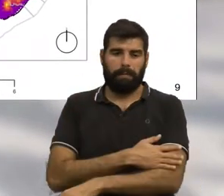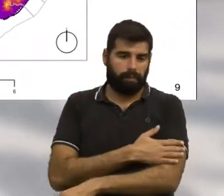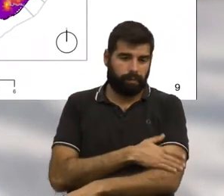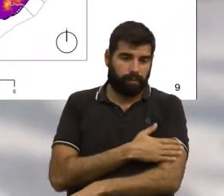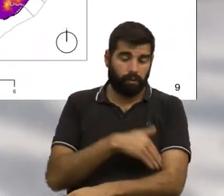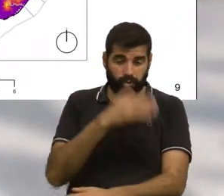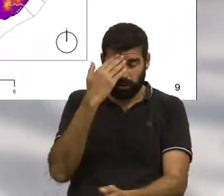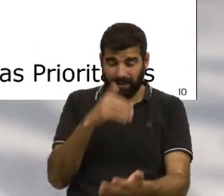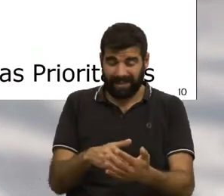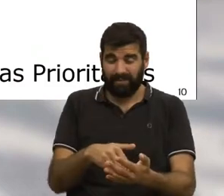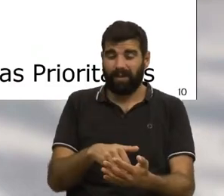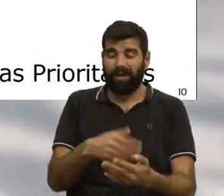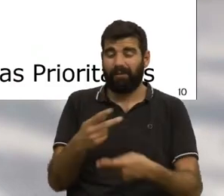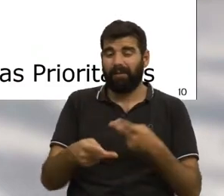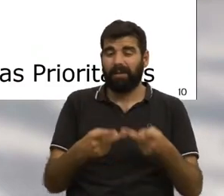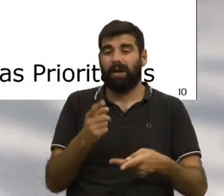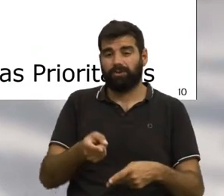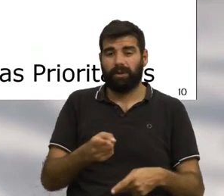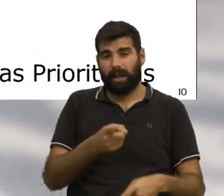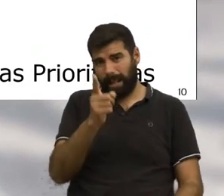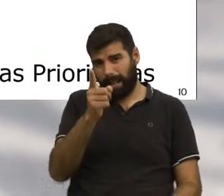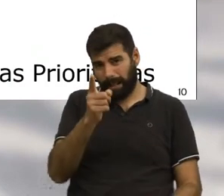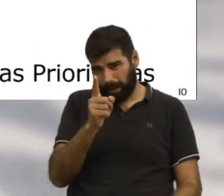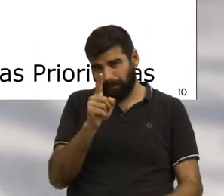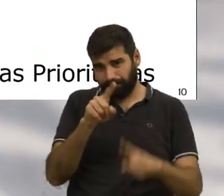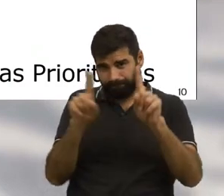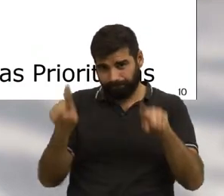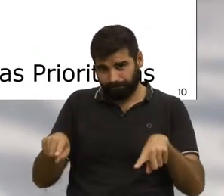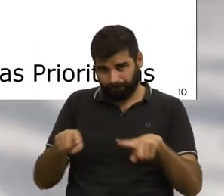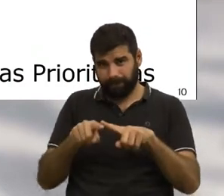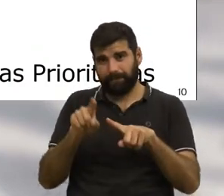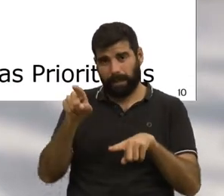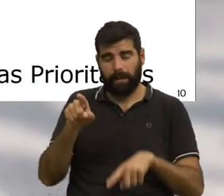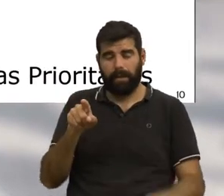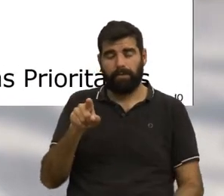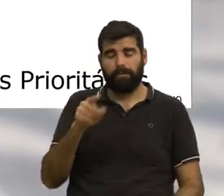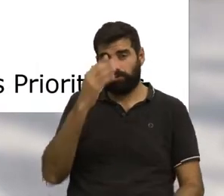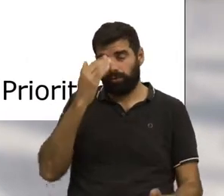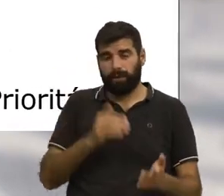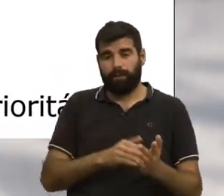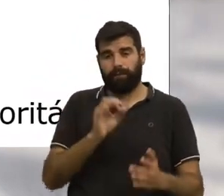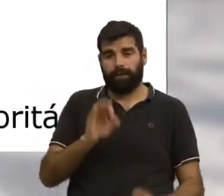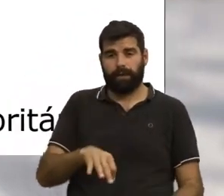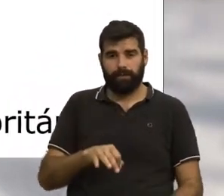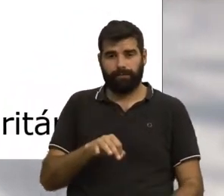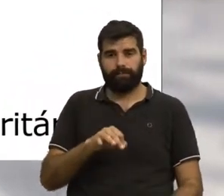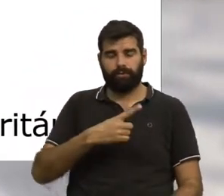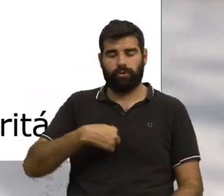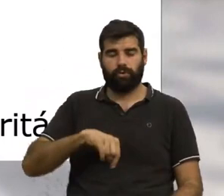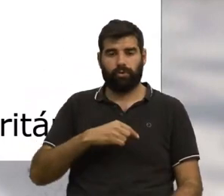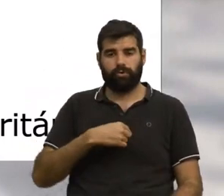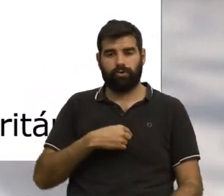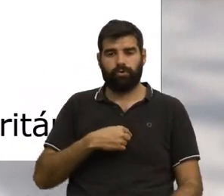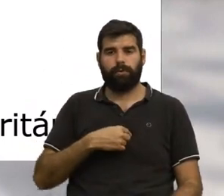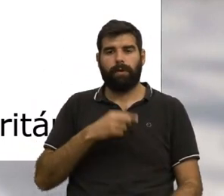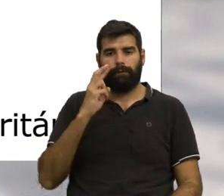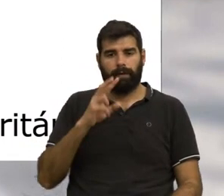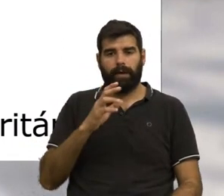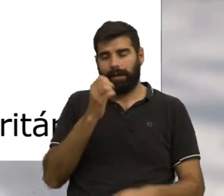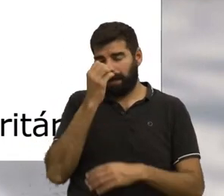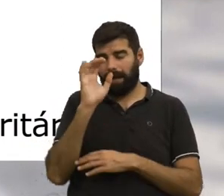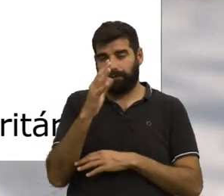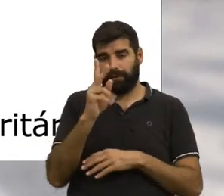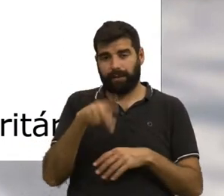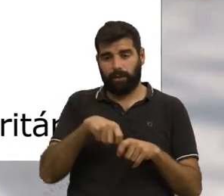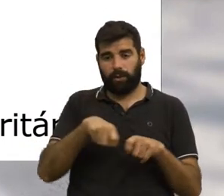final desta análise está ali naquela mapa. No resultado final desta análise, ponderámos o rácio de árvores por